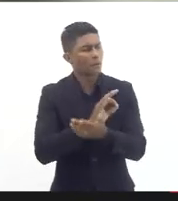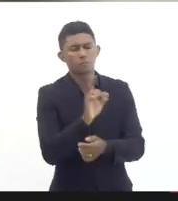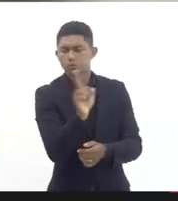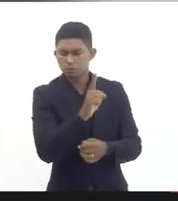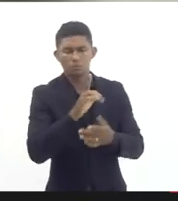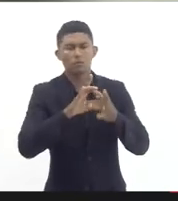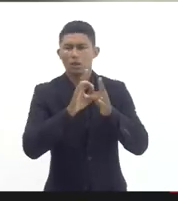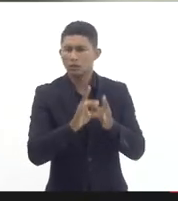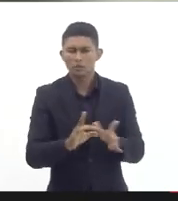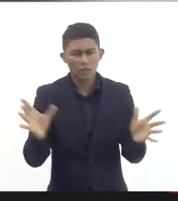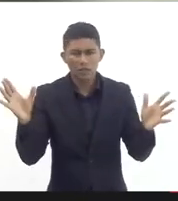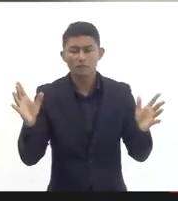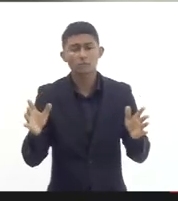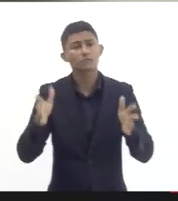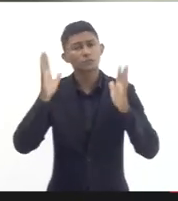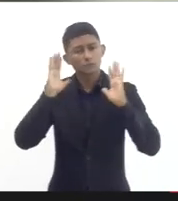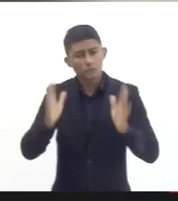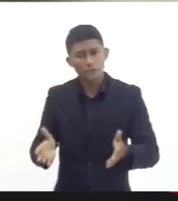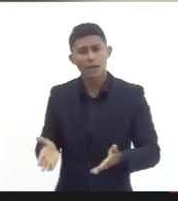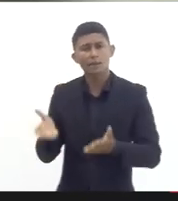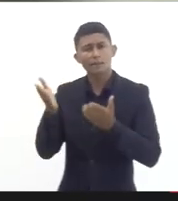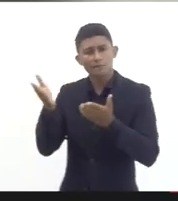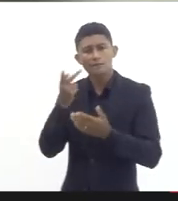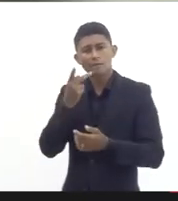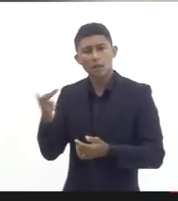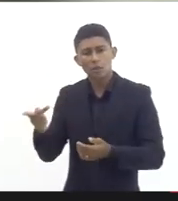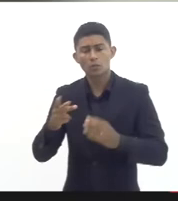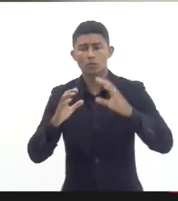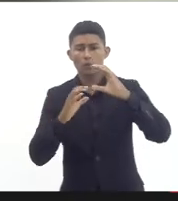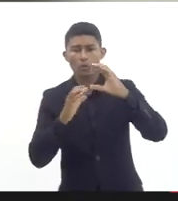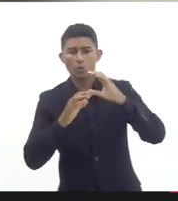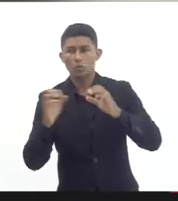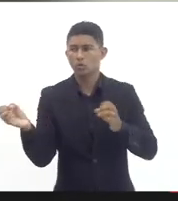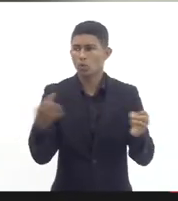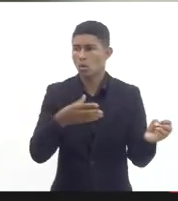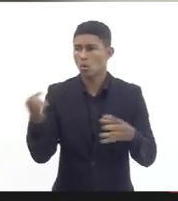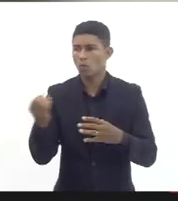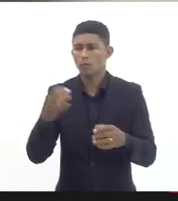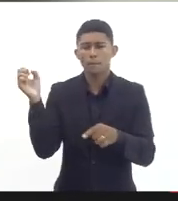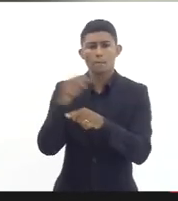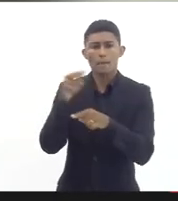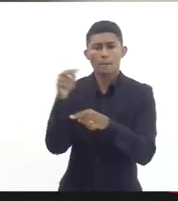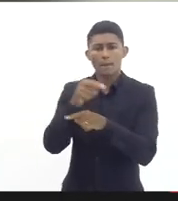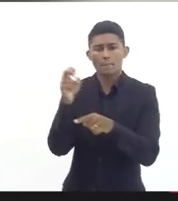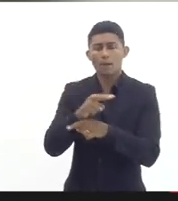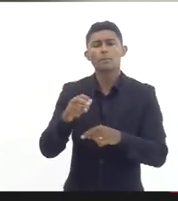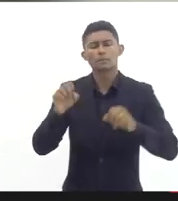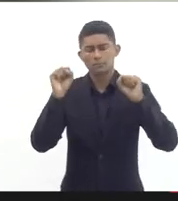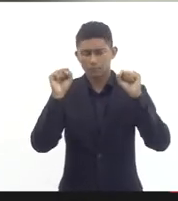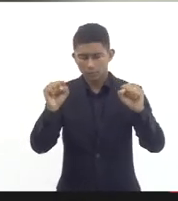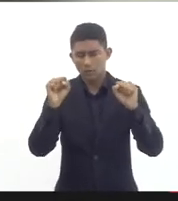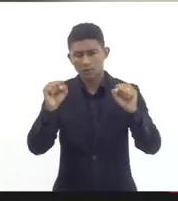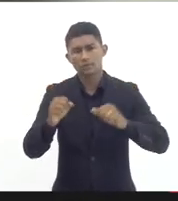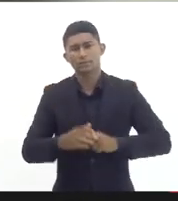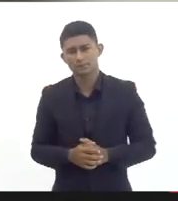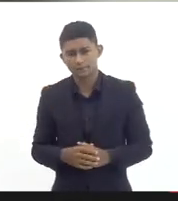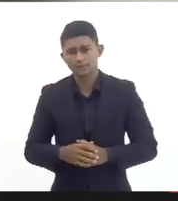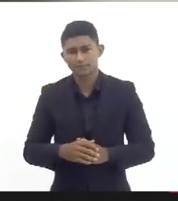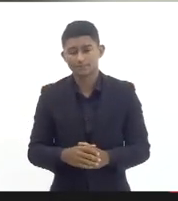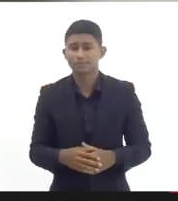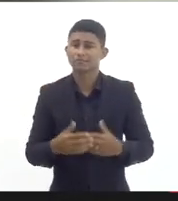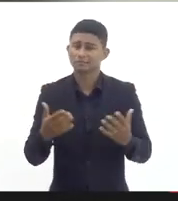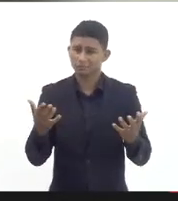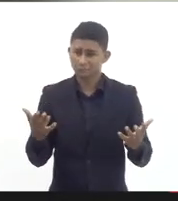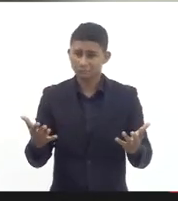realização de novos concursos para preenchimento das vacâncias já que isso inviabilizaria a prestação do